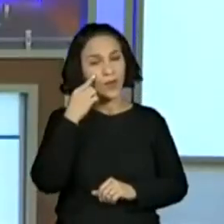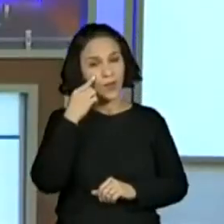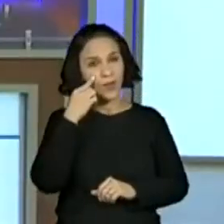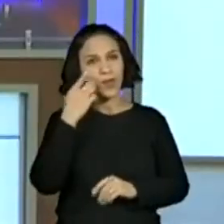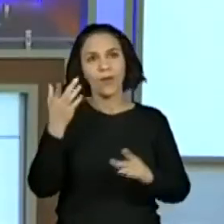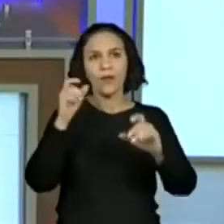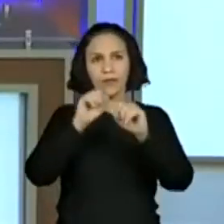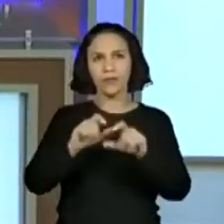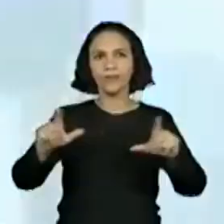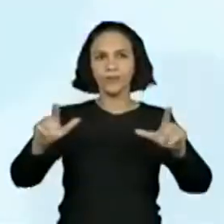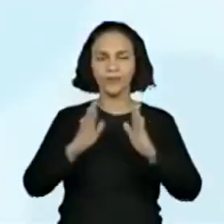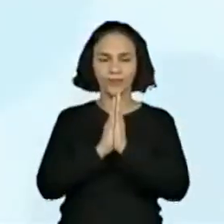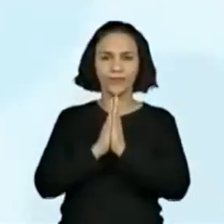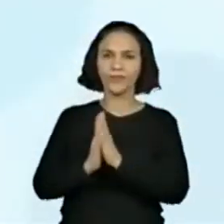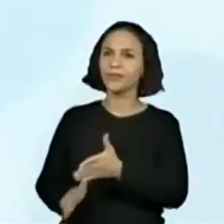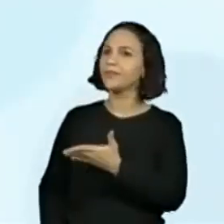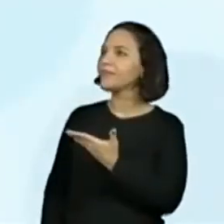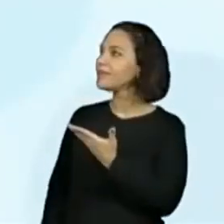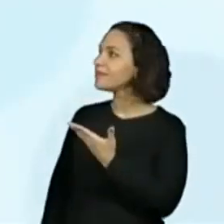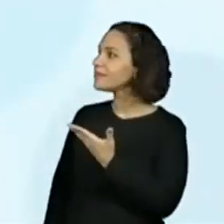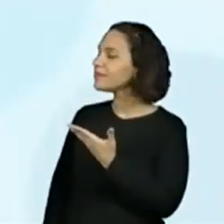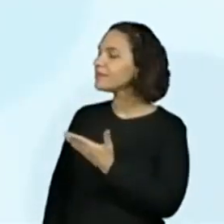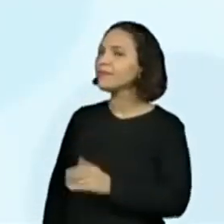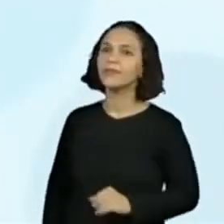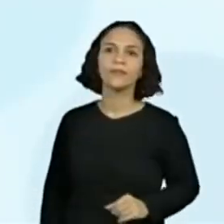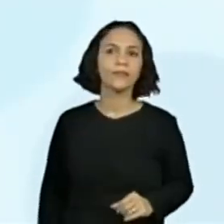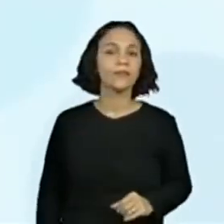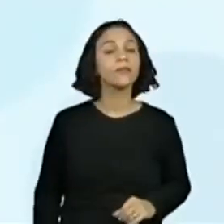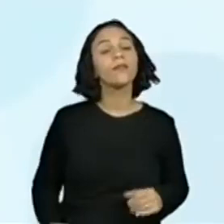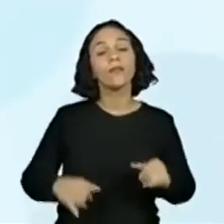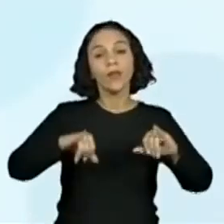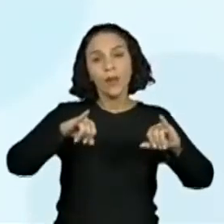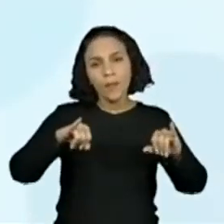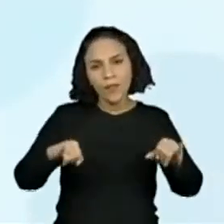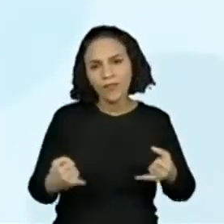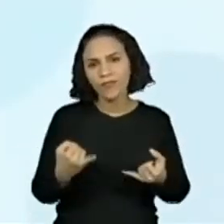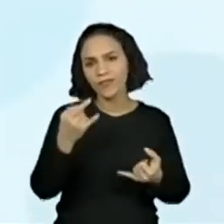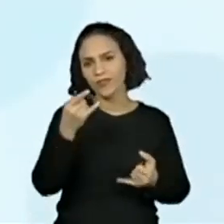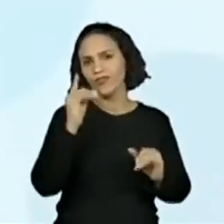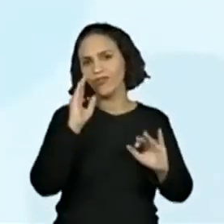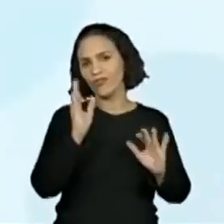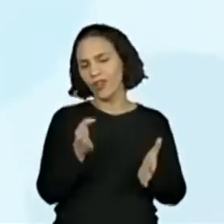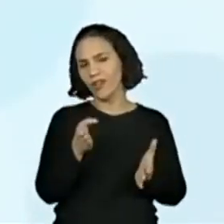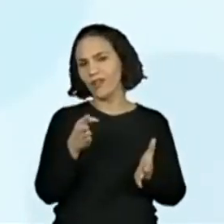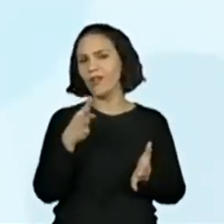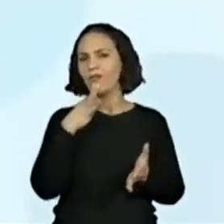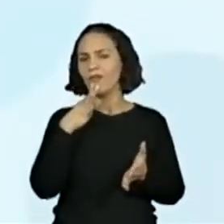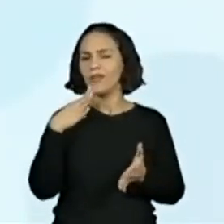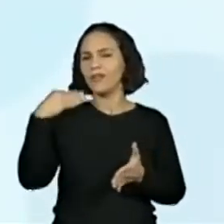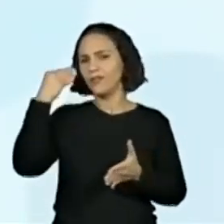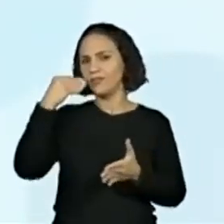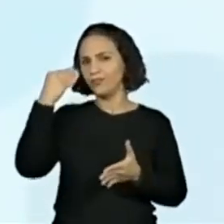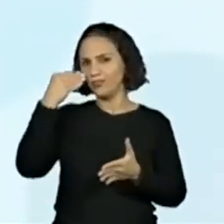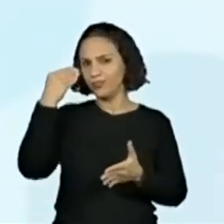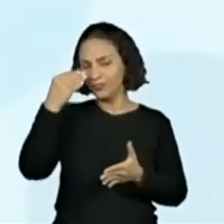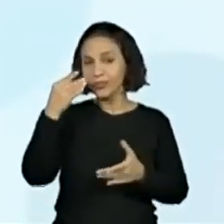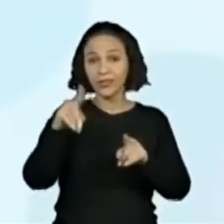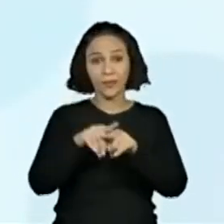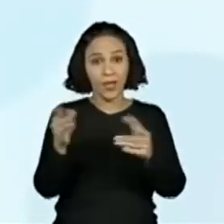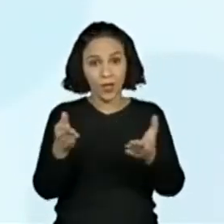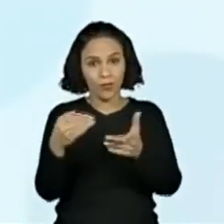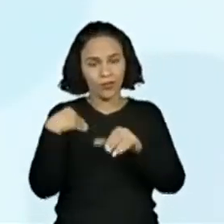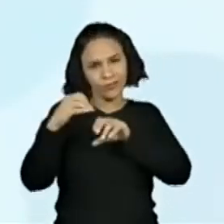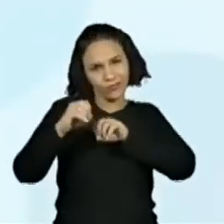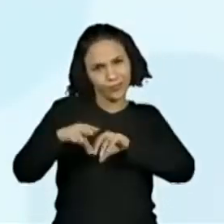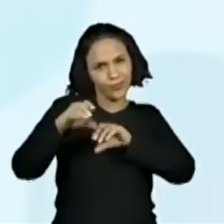Isso, coloca na telinha para mim, por favor. Vamos lá. utilizando os conhecimentos adquiridos em nossa aula de hoje,